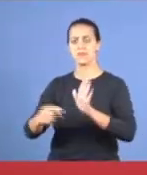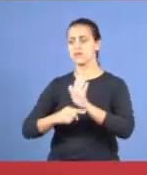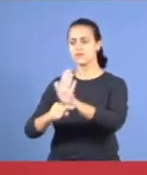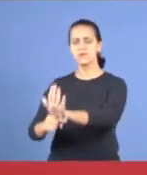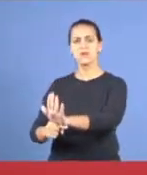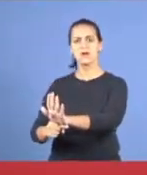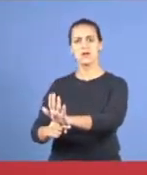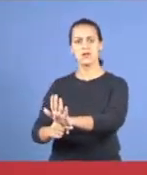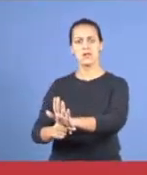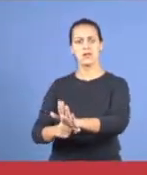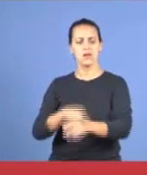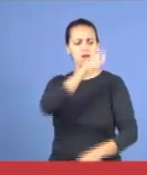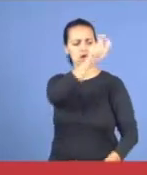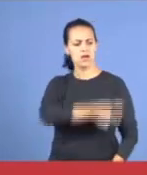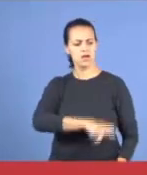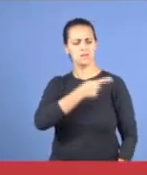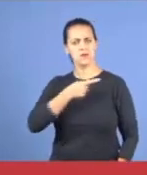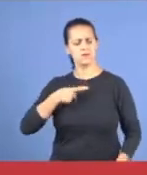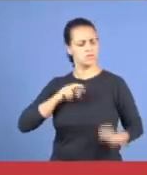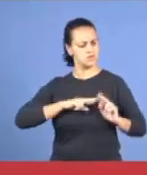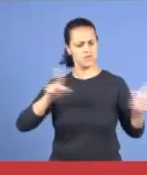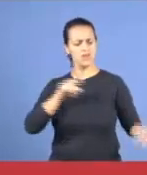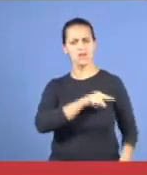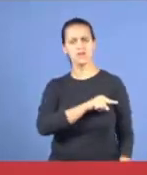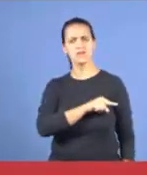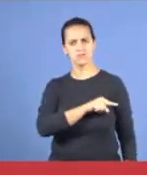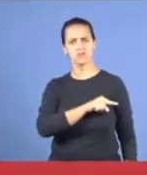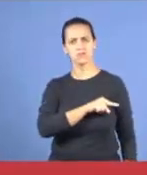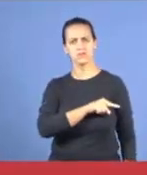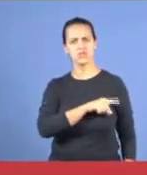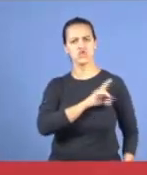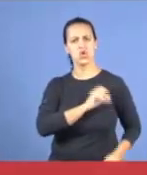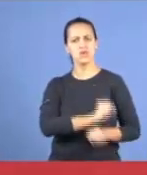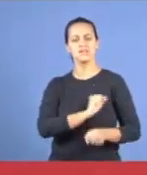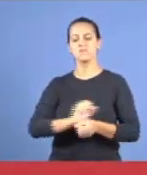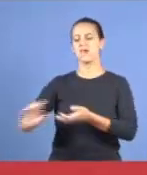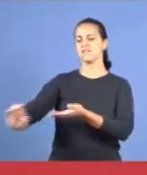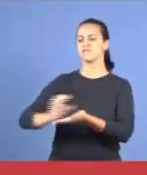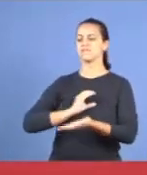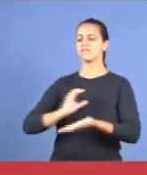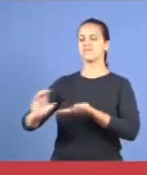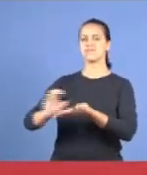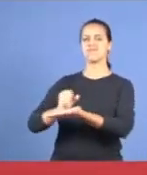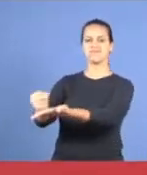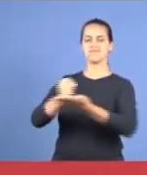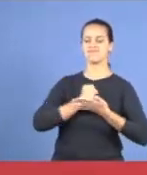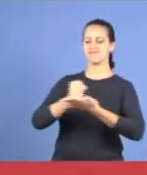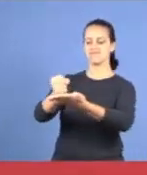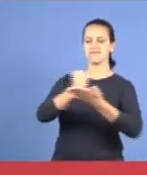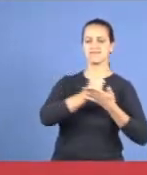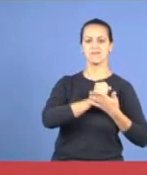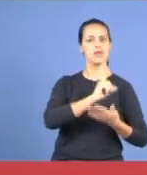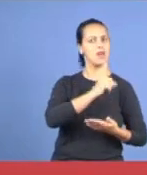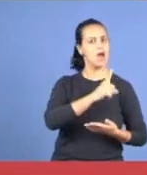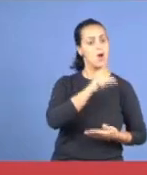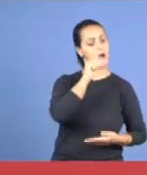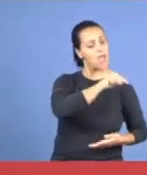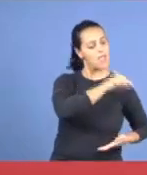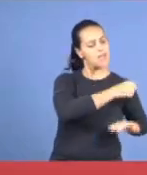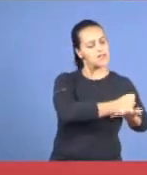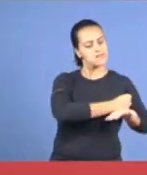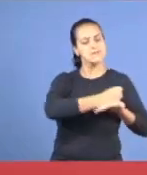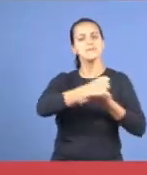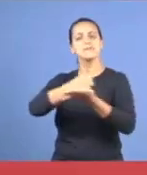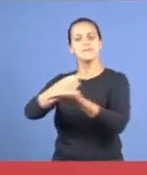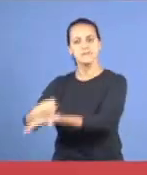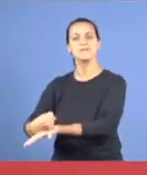diferente dos outros, ele não é a pessoa, que está esperando os benefícios, não, ele está na frente, ele está dando o exemplo, ele